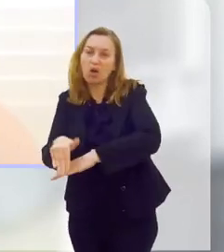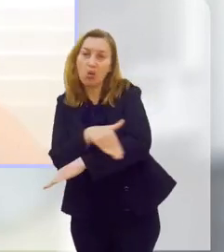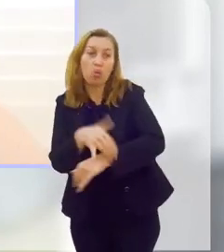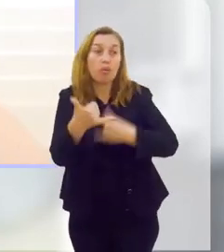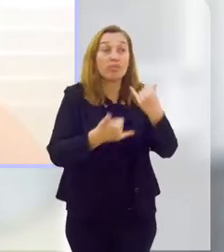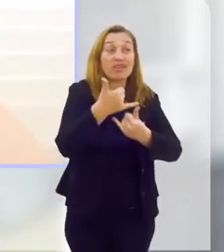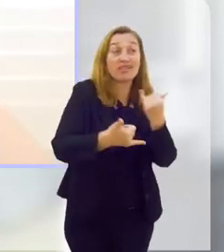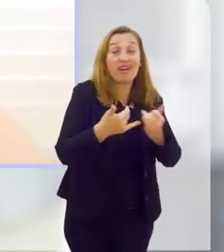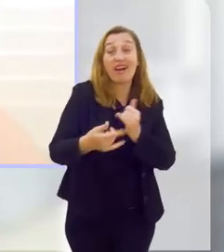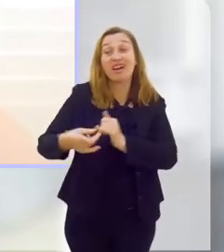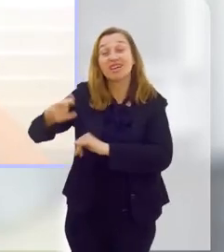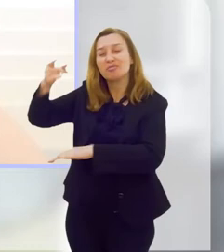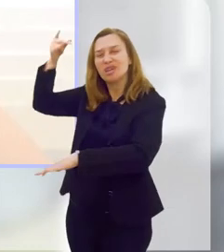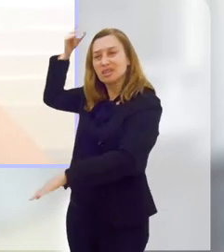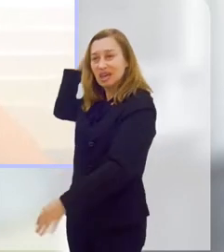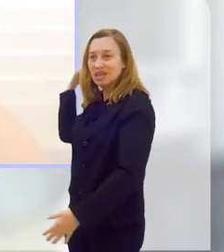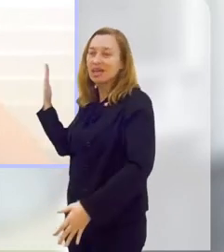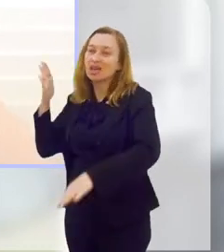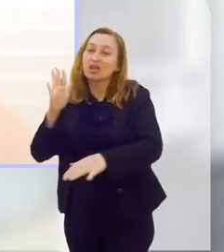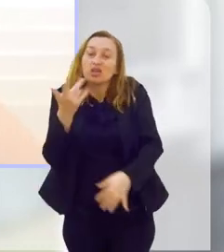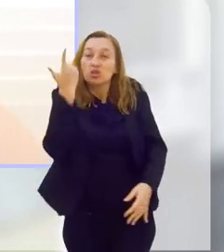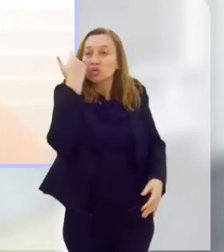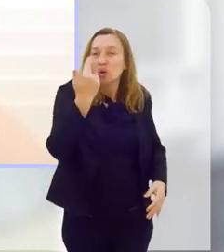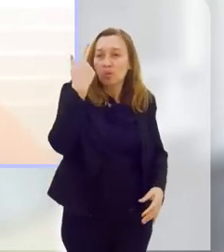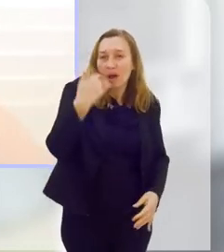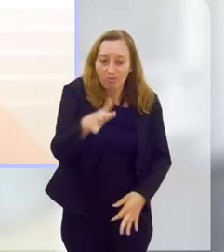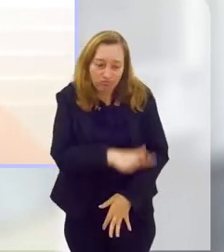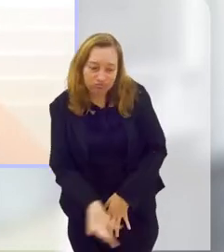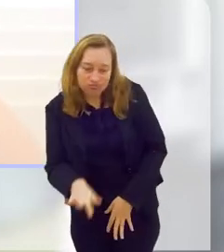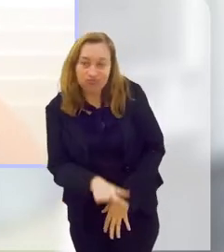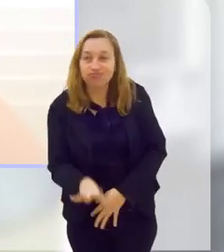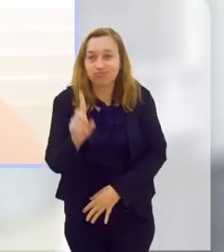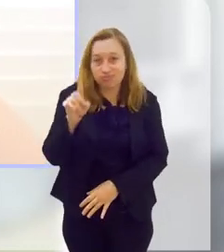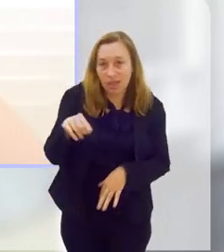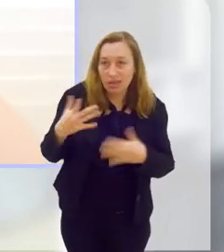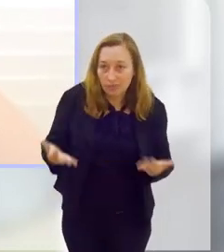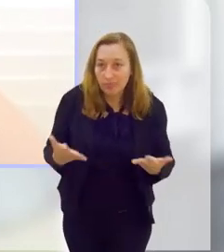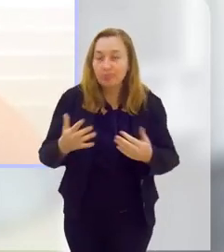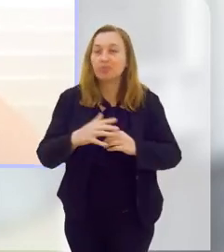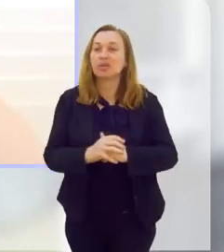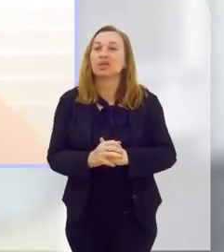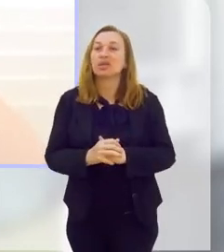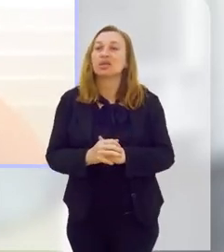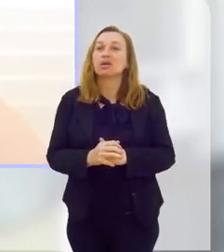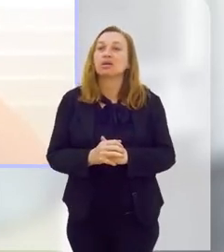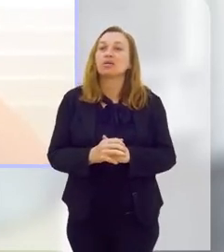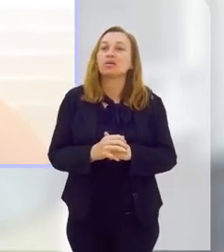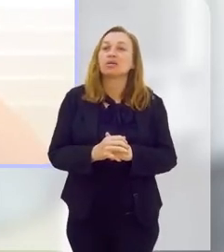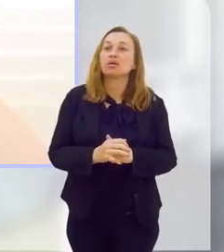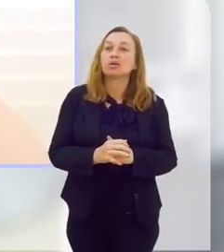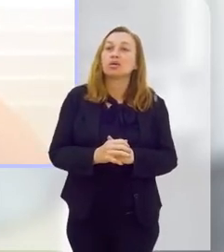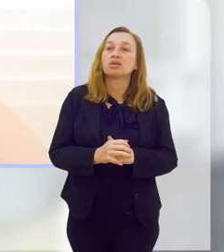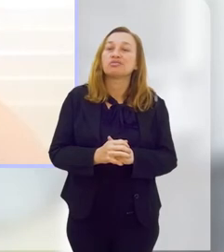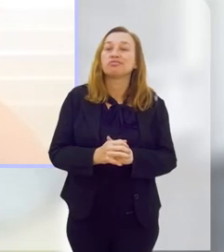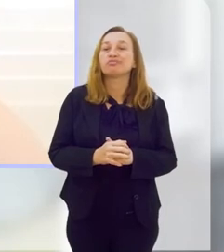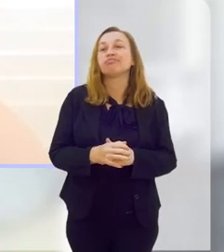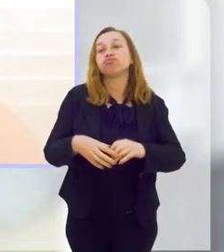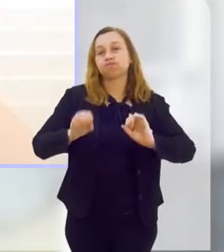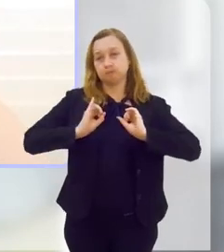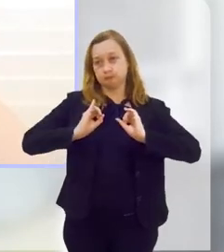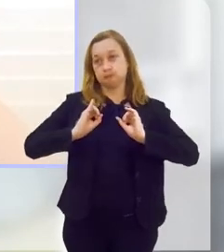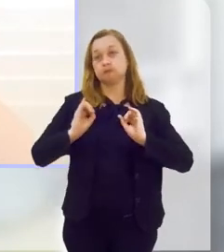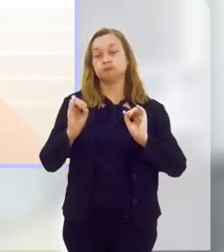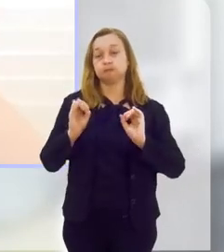brincar nas brincadeiras que antigamente era mais comum na infância, né? E isso propicia a